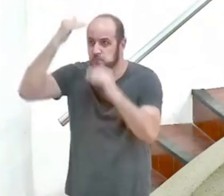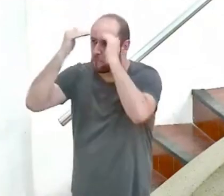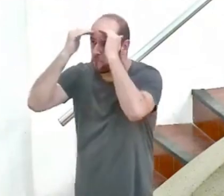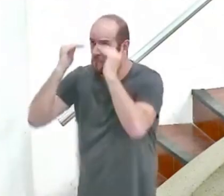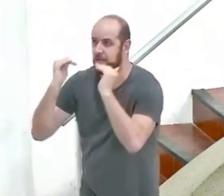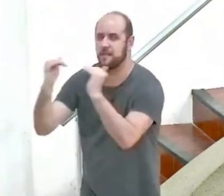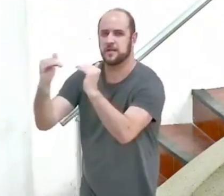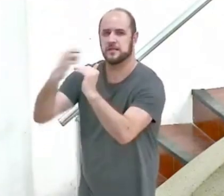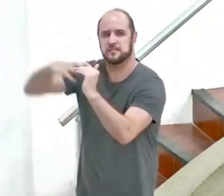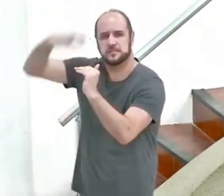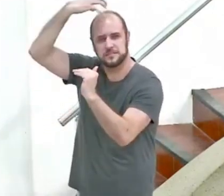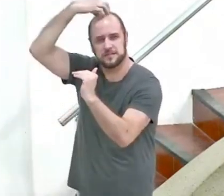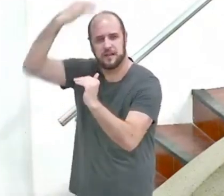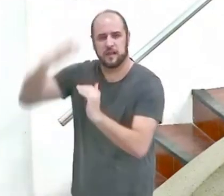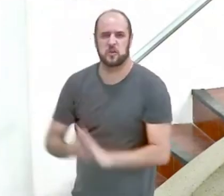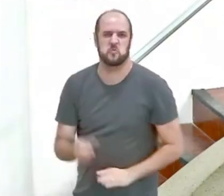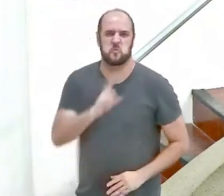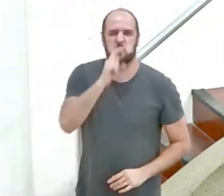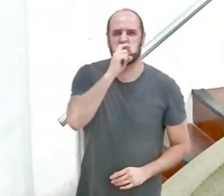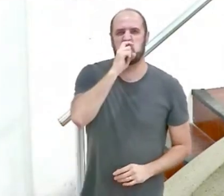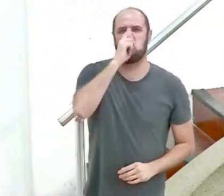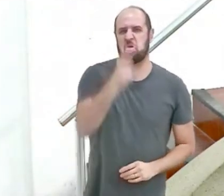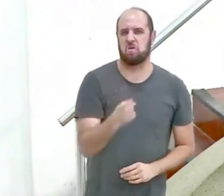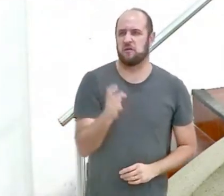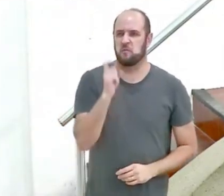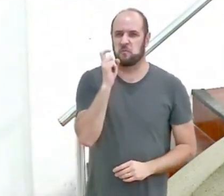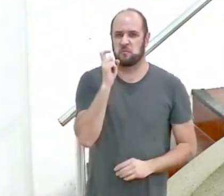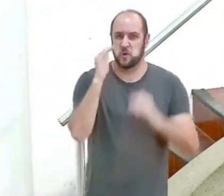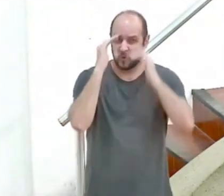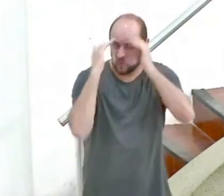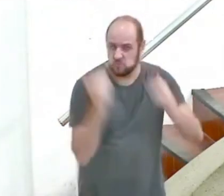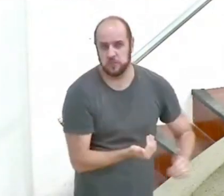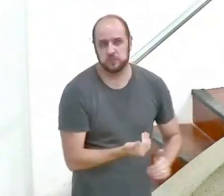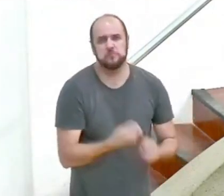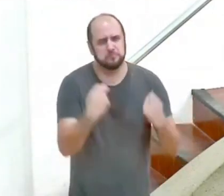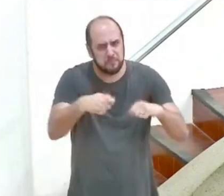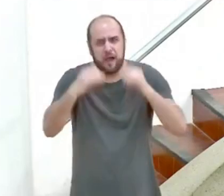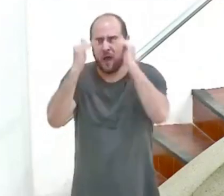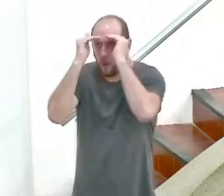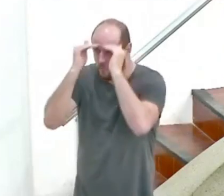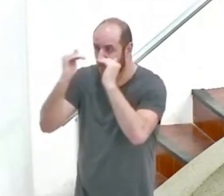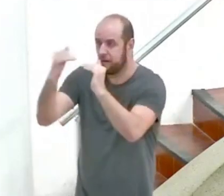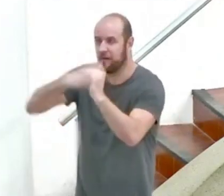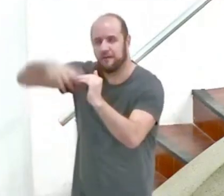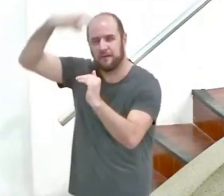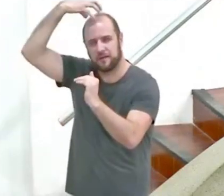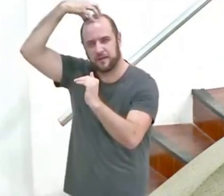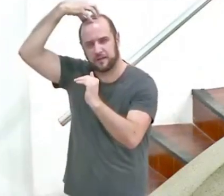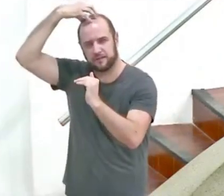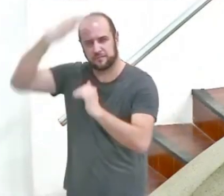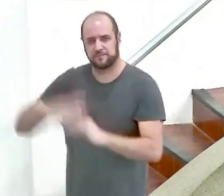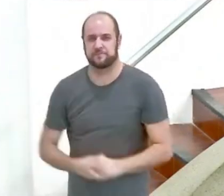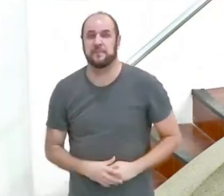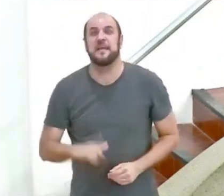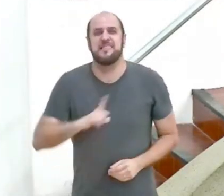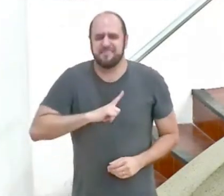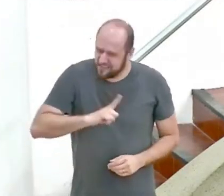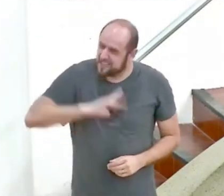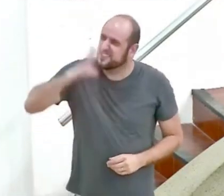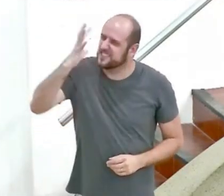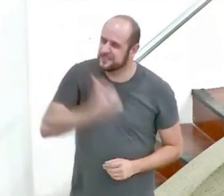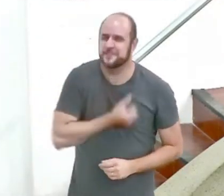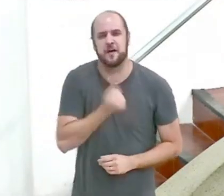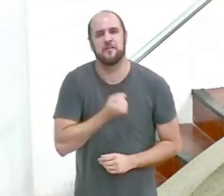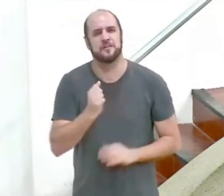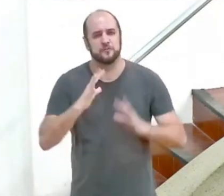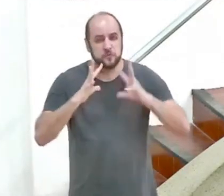submeta-se ao rei não seja insubmisso submeta-se ao rei antes que se lhe inflame a ira ele tem salvação para